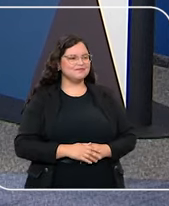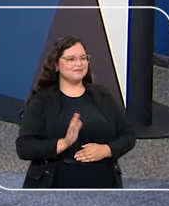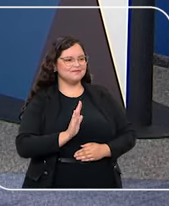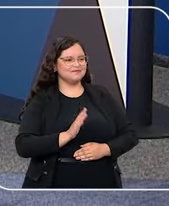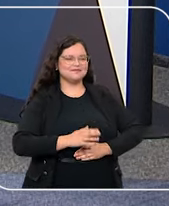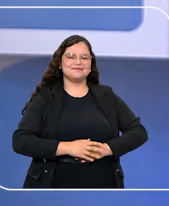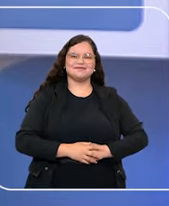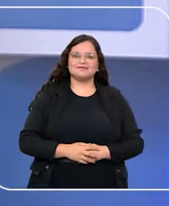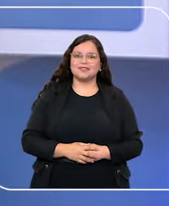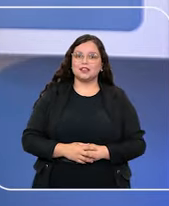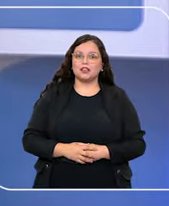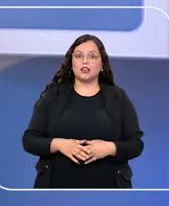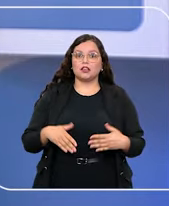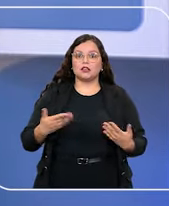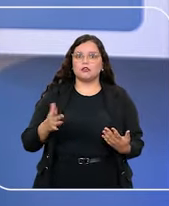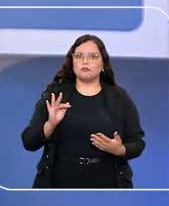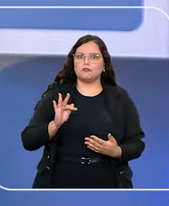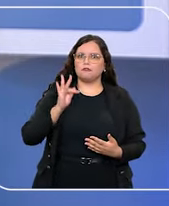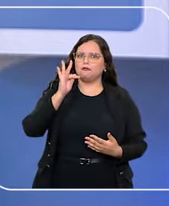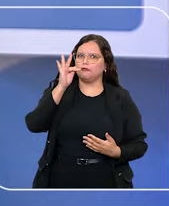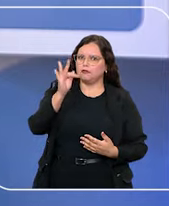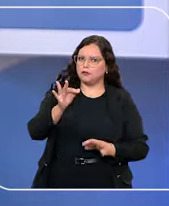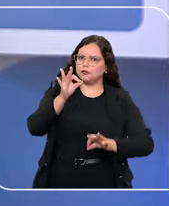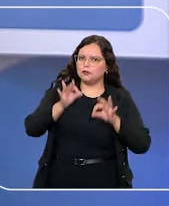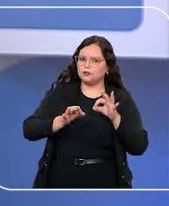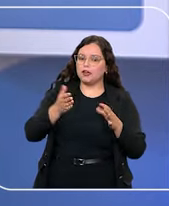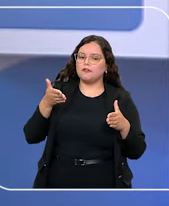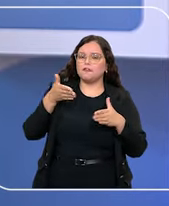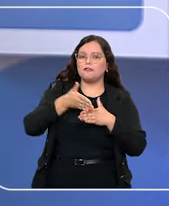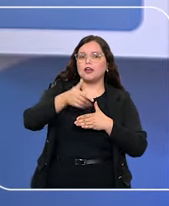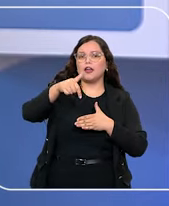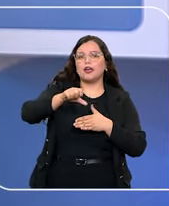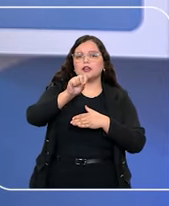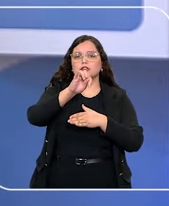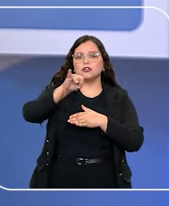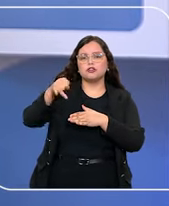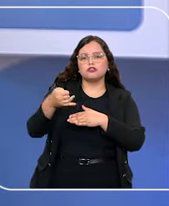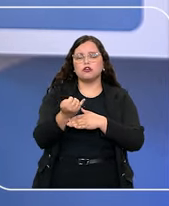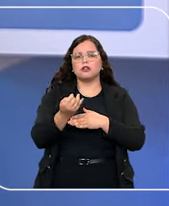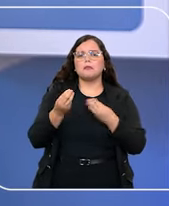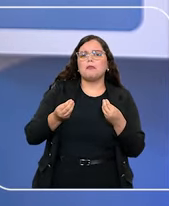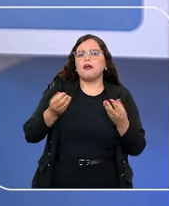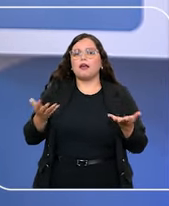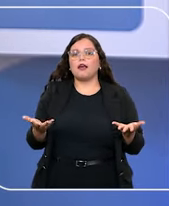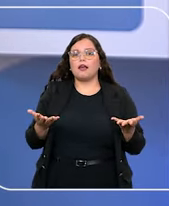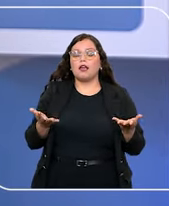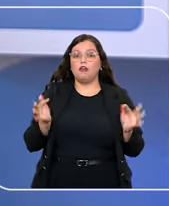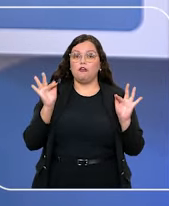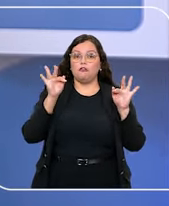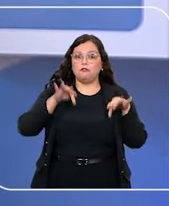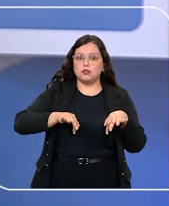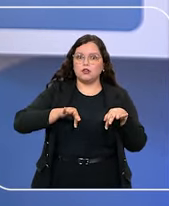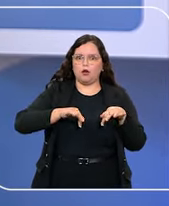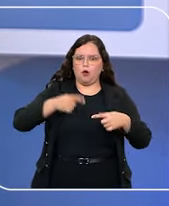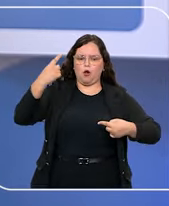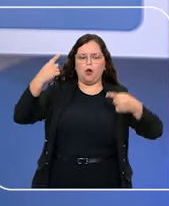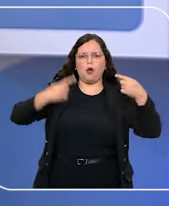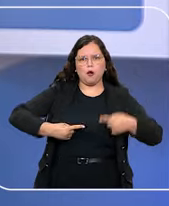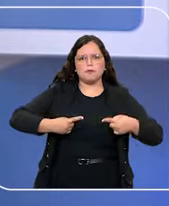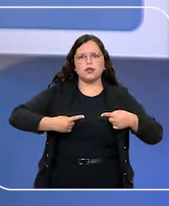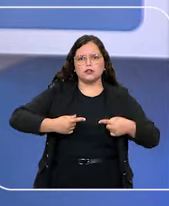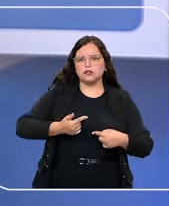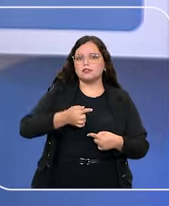a próxima, Samanta. Futuros juristas vieram ao Superior Tribunal de Justiça participar da final da sétima